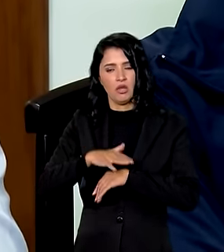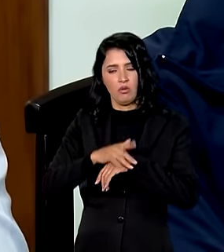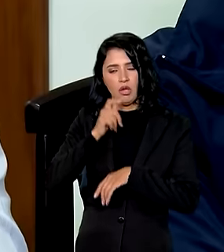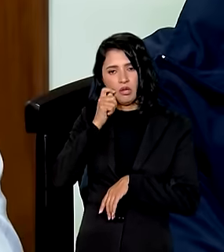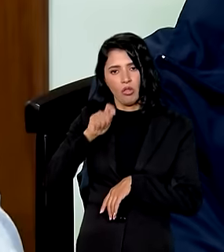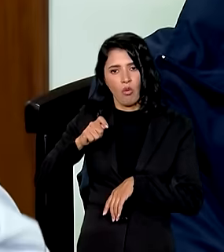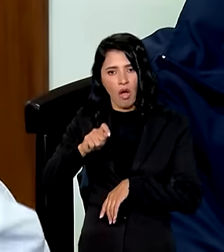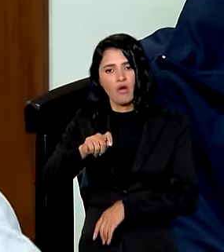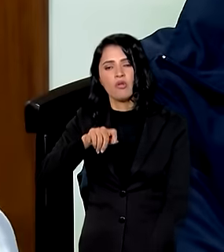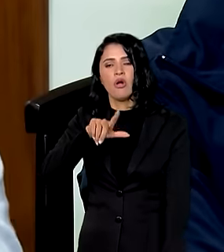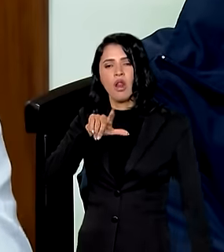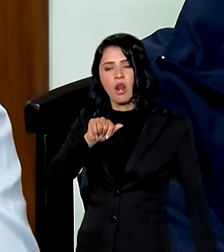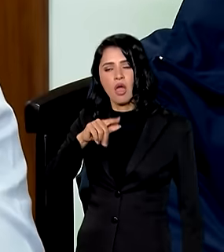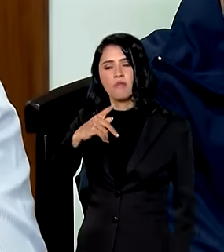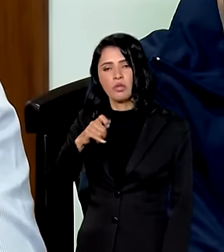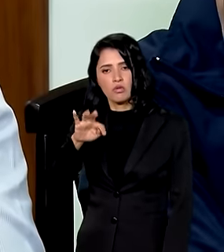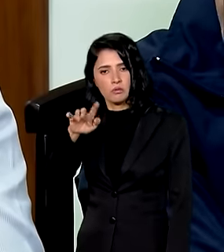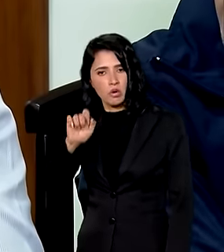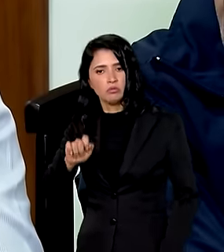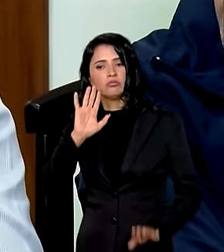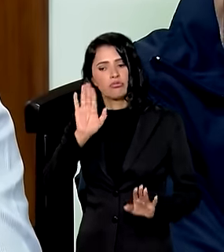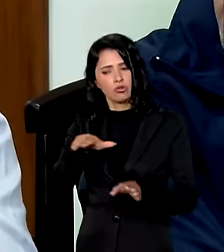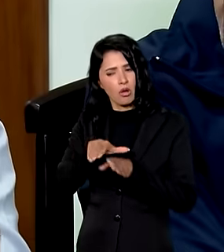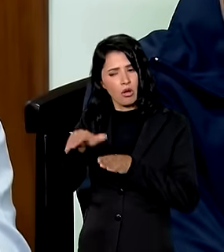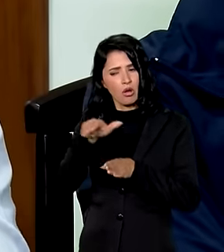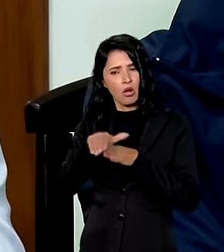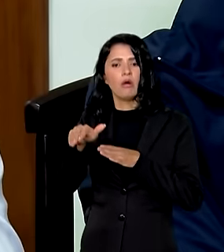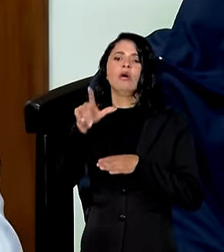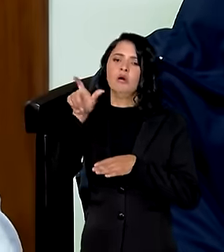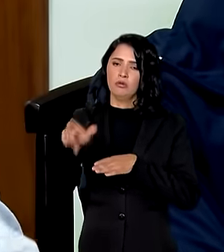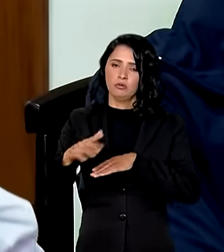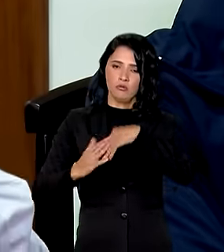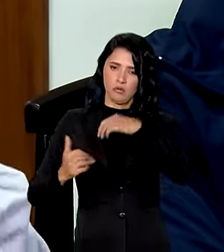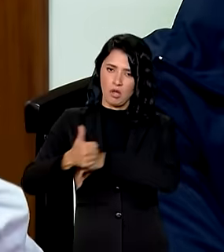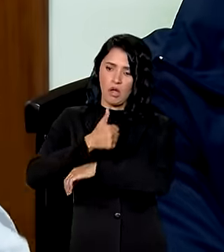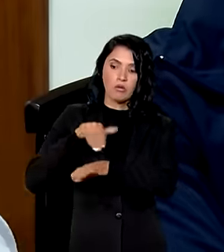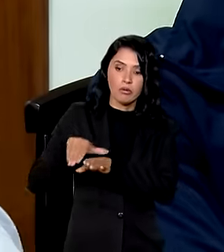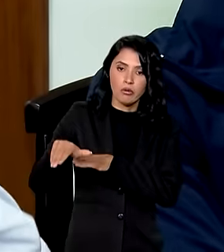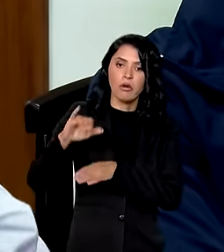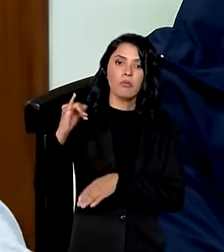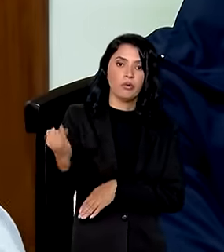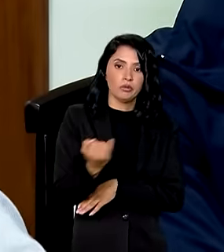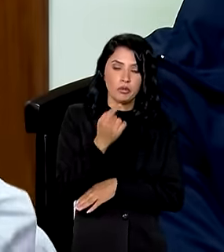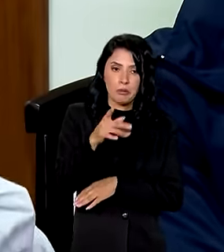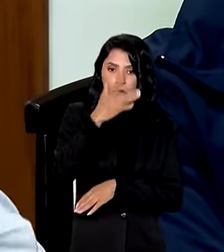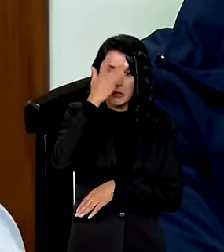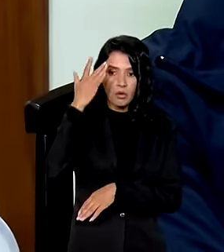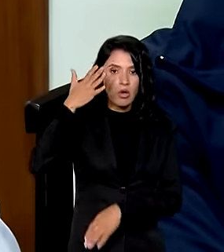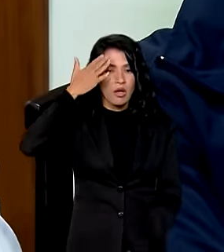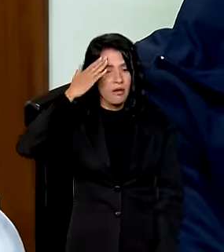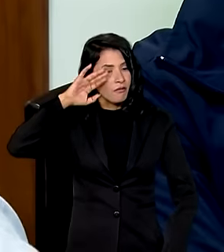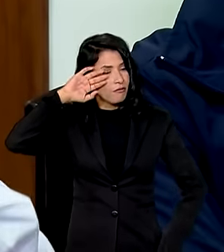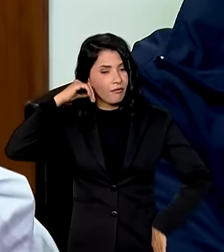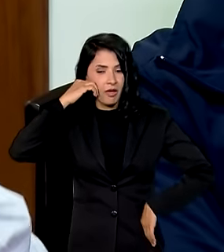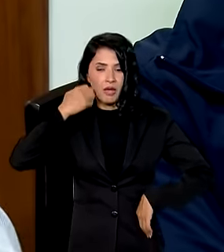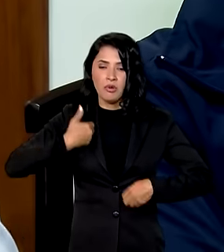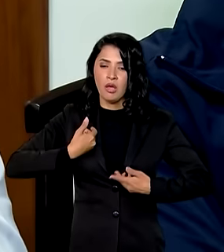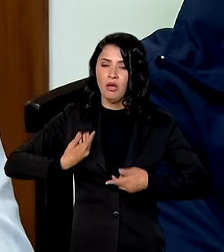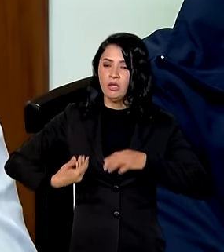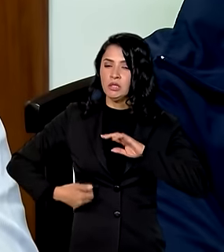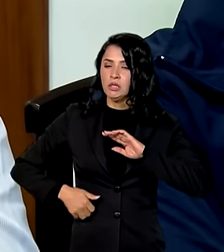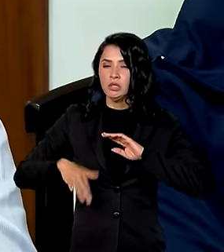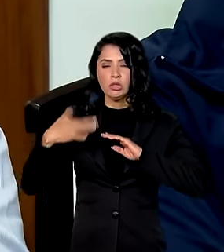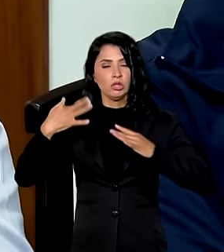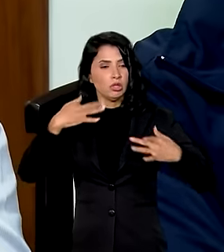identificamos e já orientamos os profissionais de saúde a da importância daquela pessoa com febre com dores no corpo de